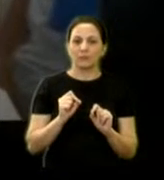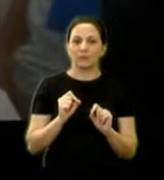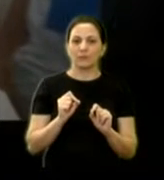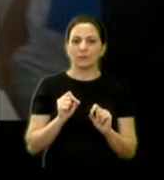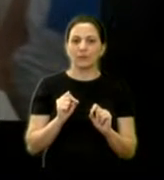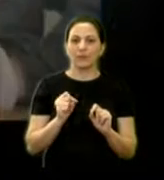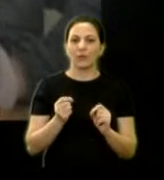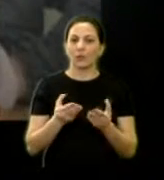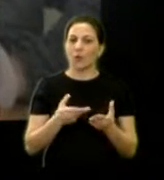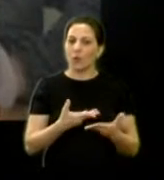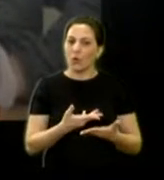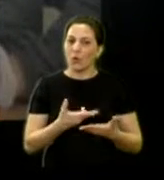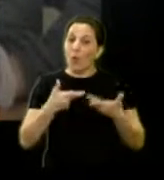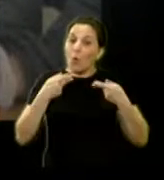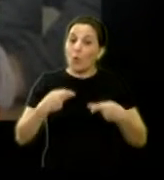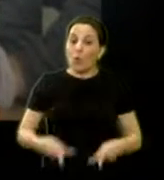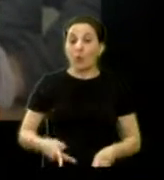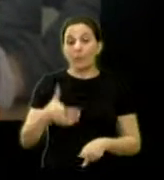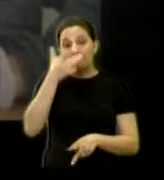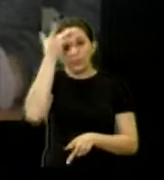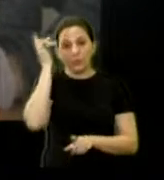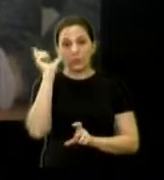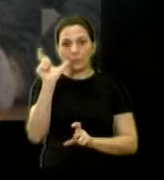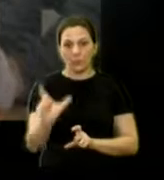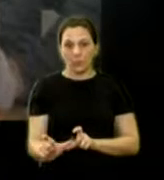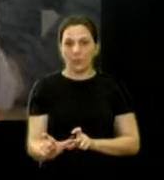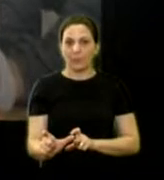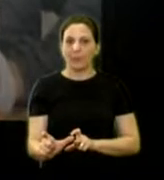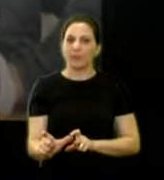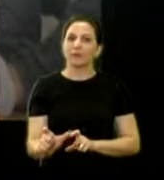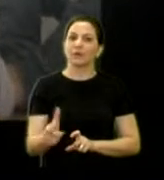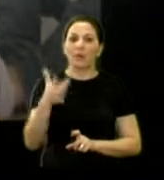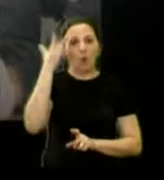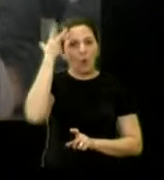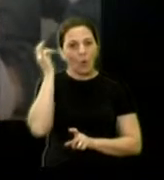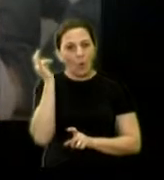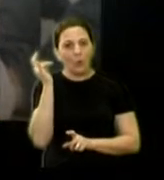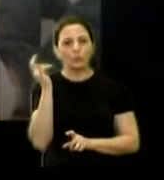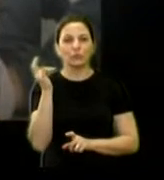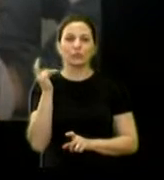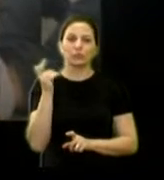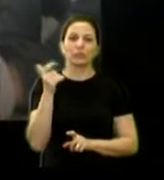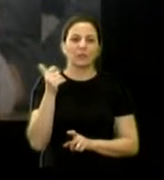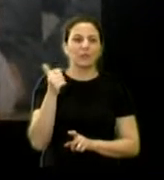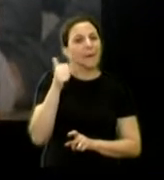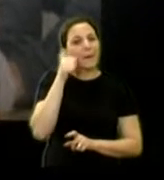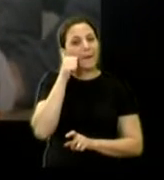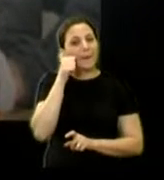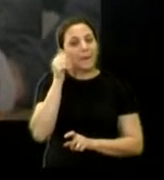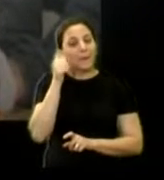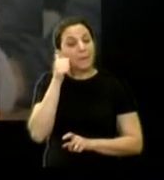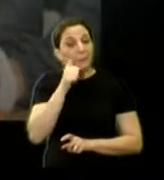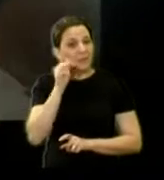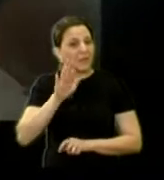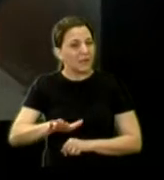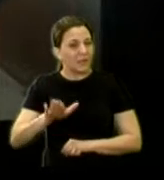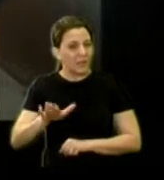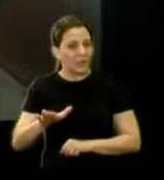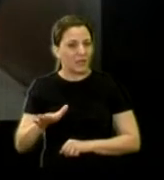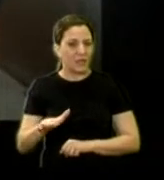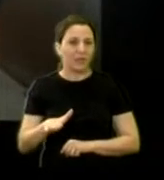corpo da pessoa. Aí ela vai recobrar o juízo. Hoje mesmo teve uma situação aqui que uma mocinha, ela passou um pouquinho mal, a gente deitou ela e tal.